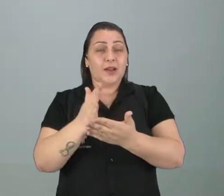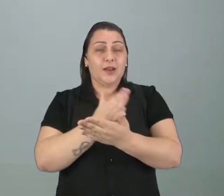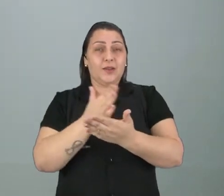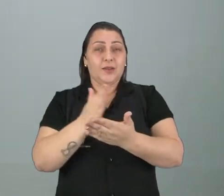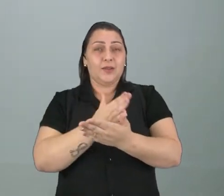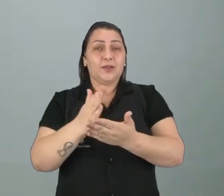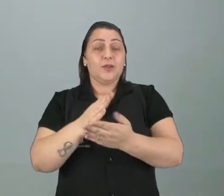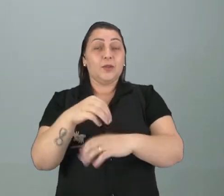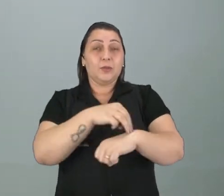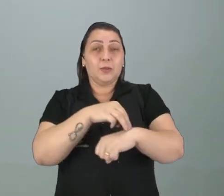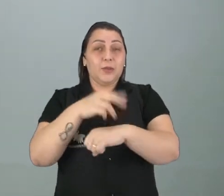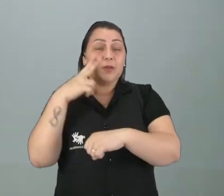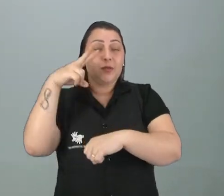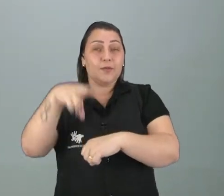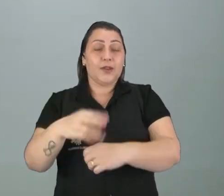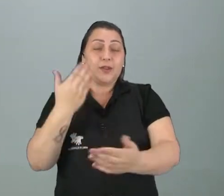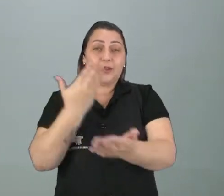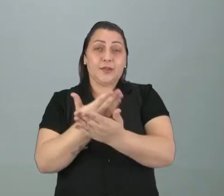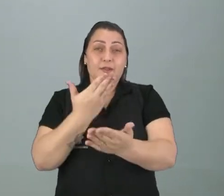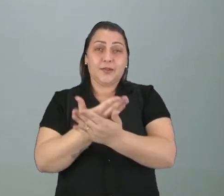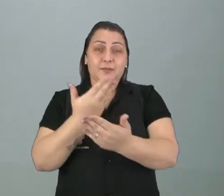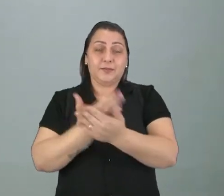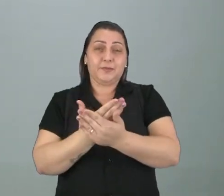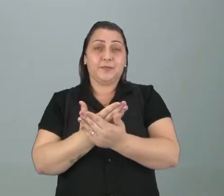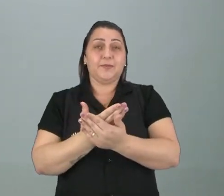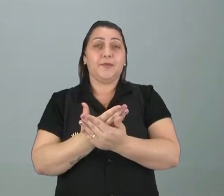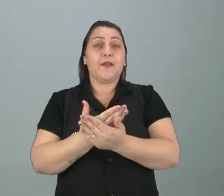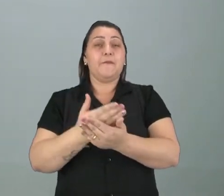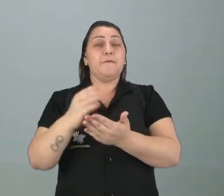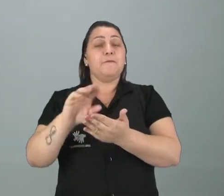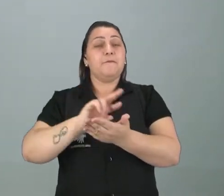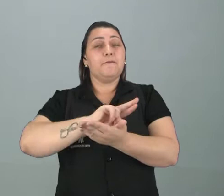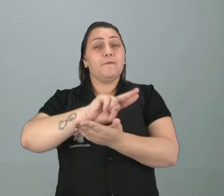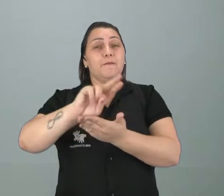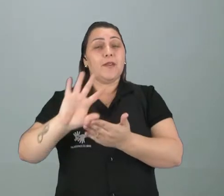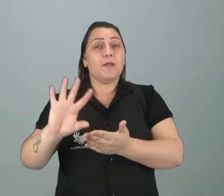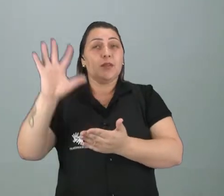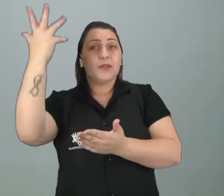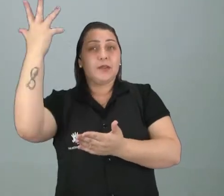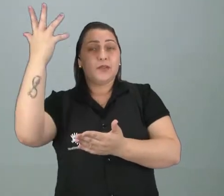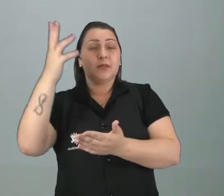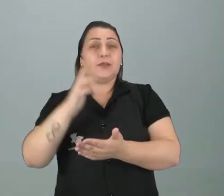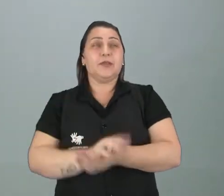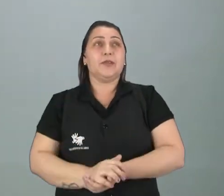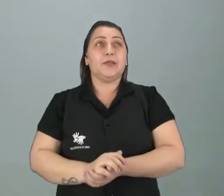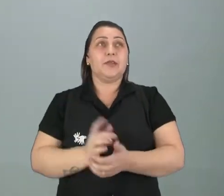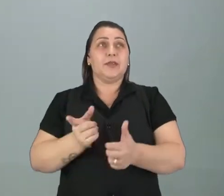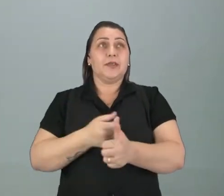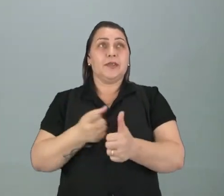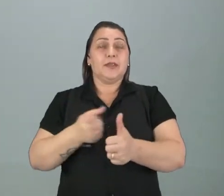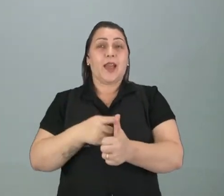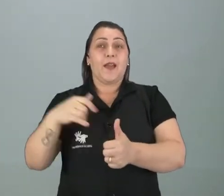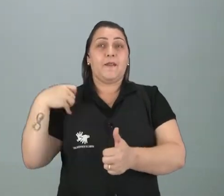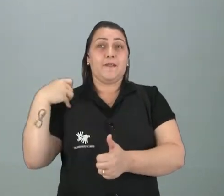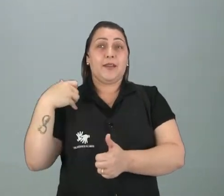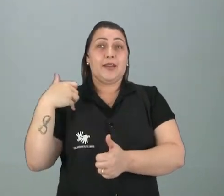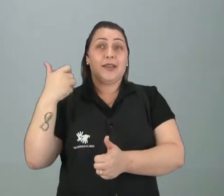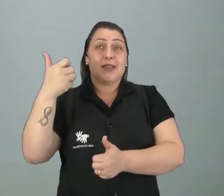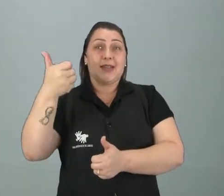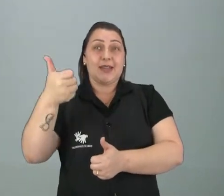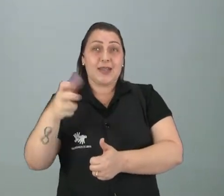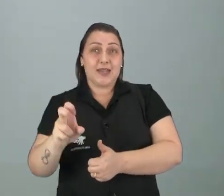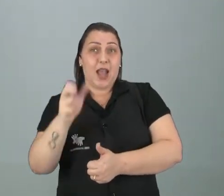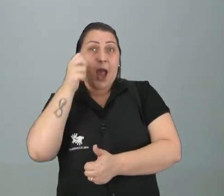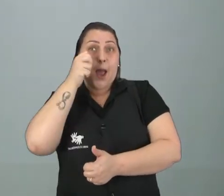agora na nossa aula, né? Eles tinham festa para vários acontecimentos. Nós temos o quê? Nós temos as festas de 15 anos, né? Quando a